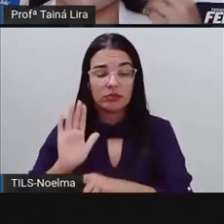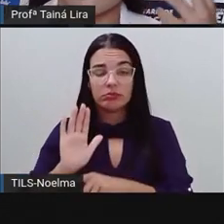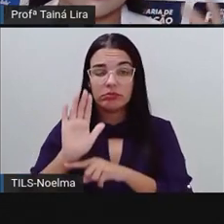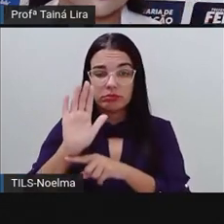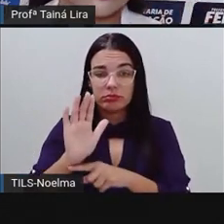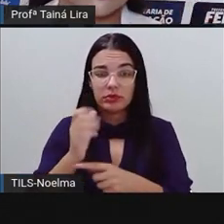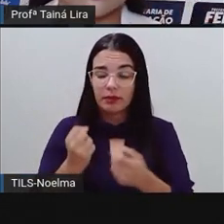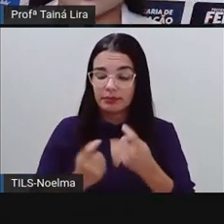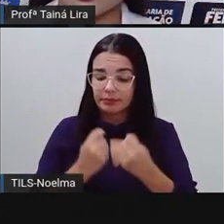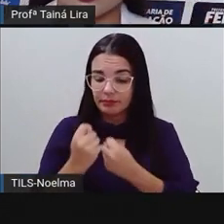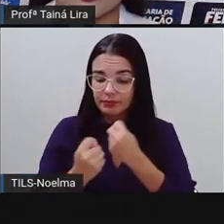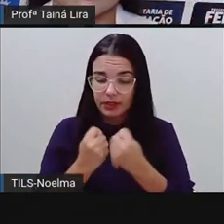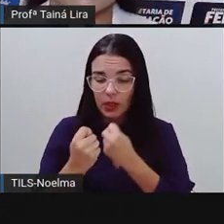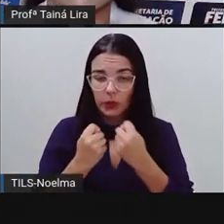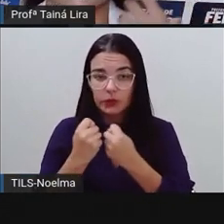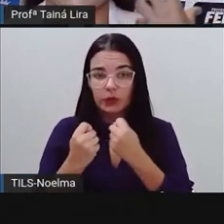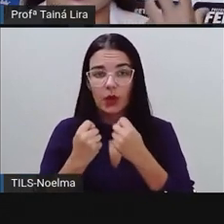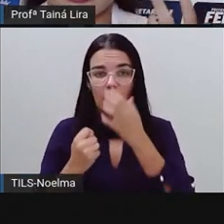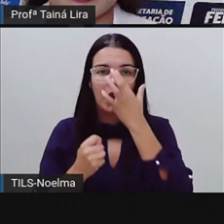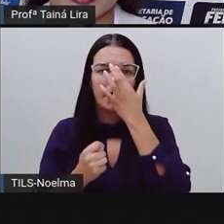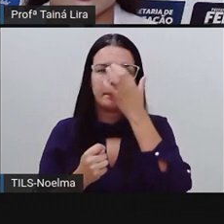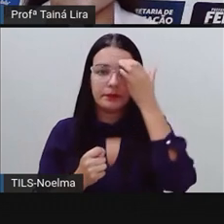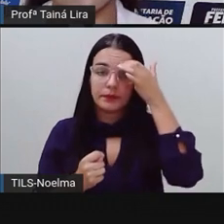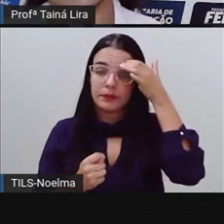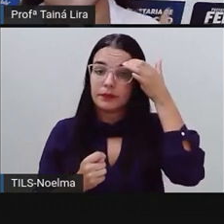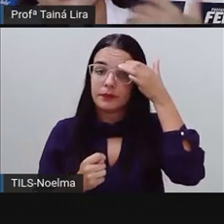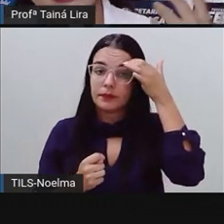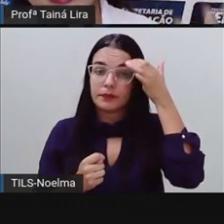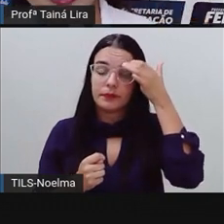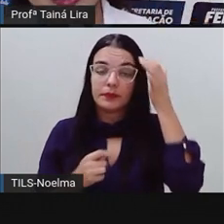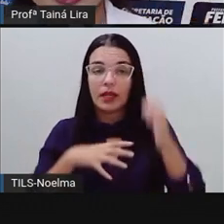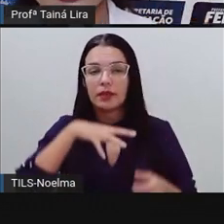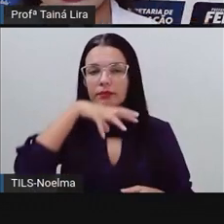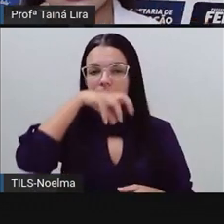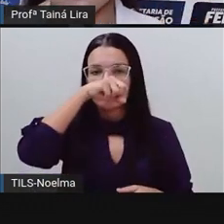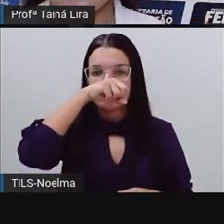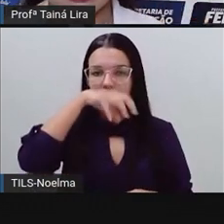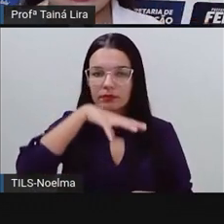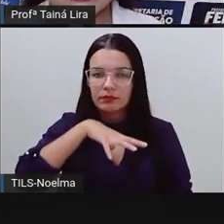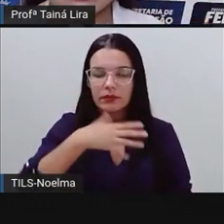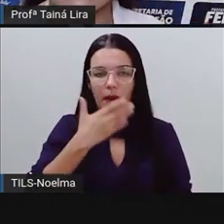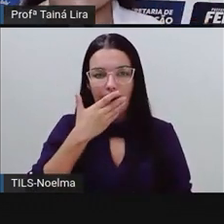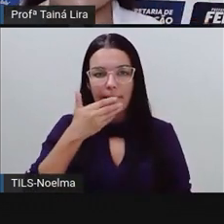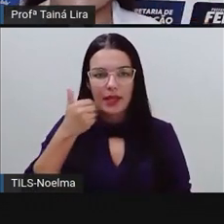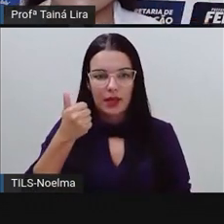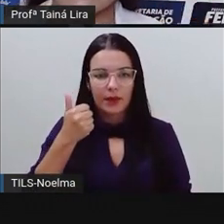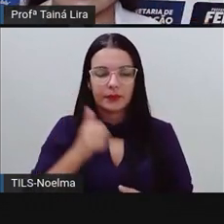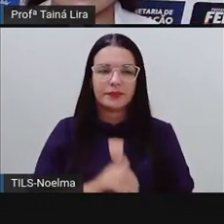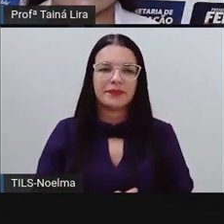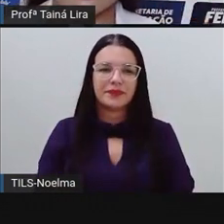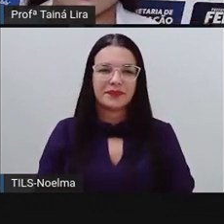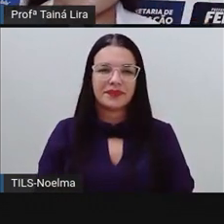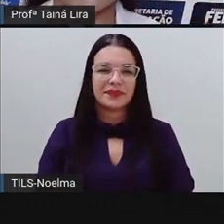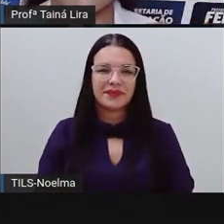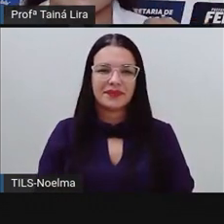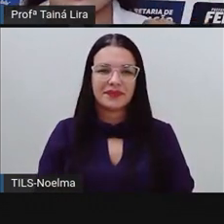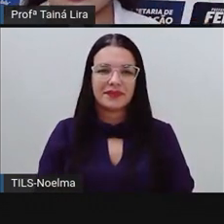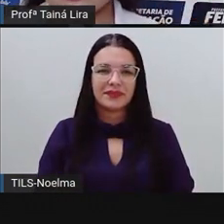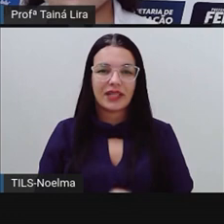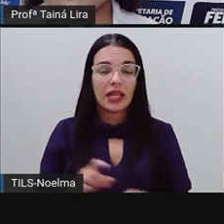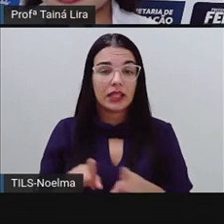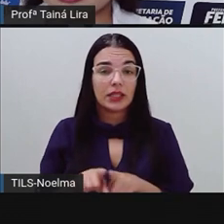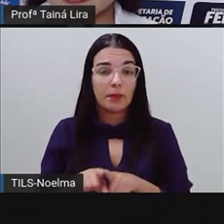no combate aí dos sintomas, aliviar aí para a gente respirar melhor, não é? Então, nos próprios